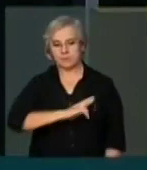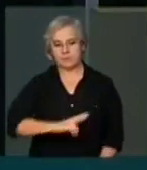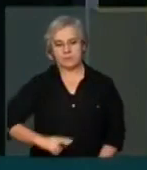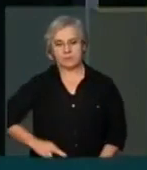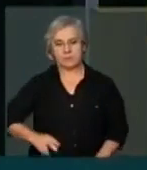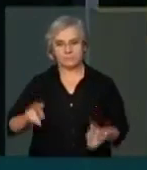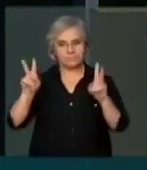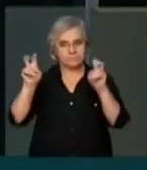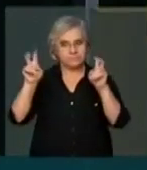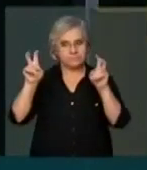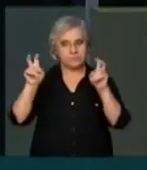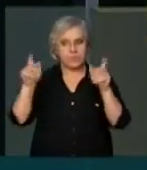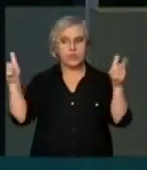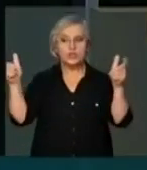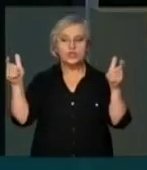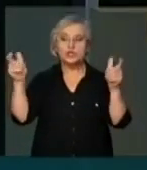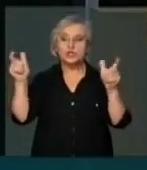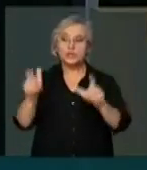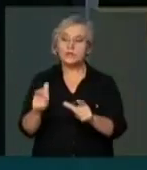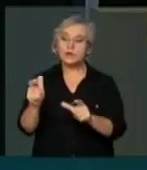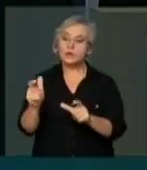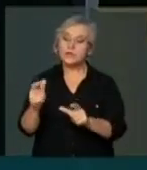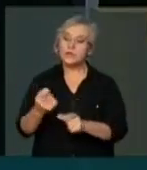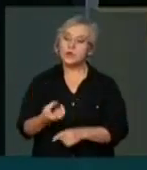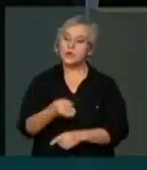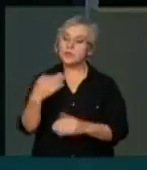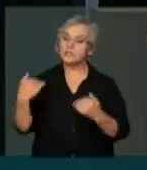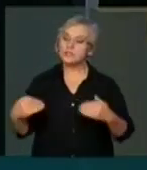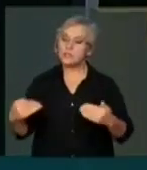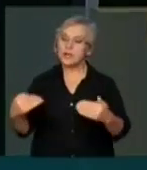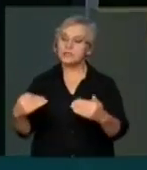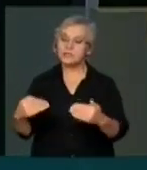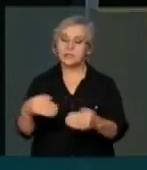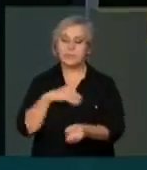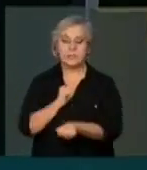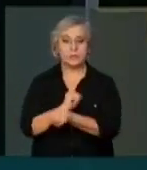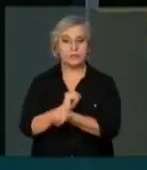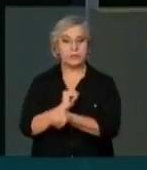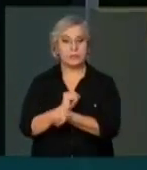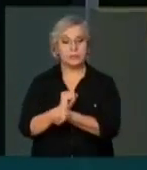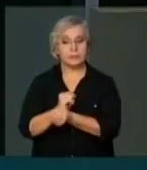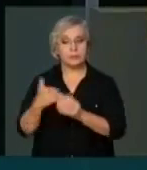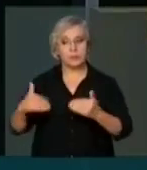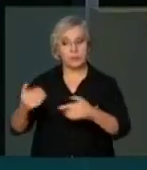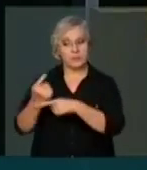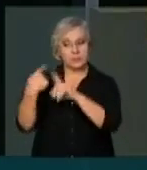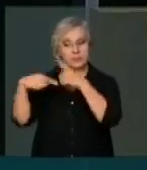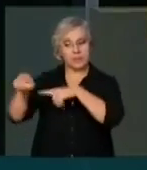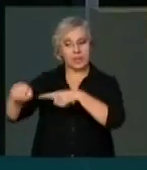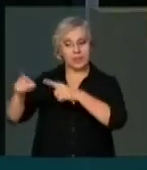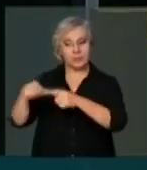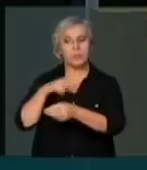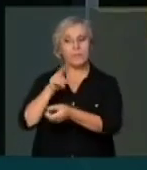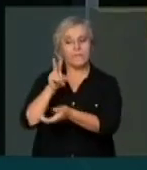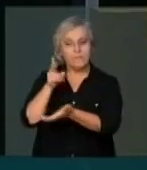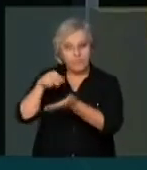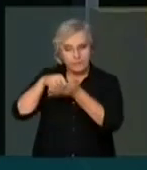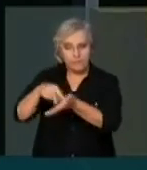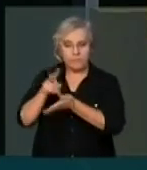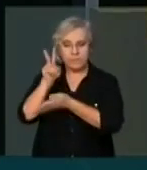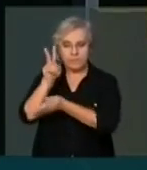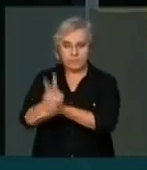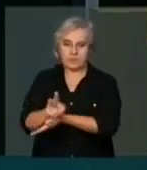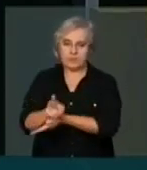redução dos ministérios e a manutenção do Ministério do Desenvolvimento Agrário, que foi criado ainda no governo